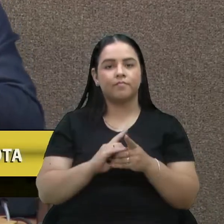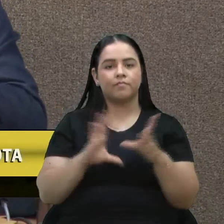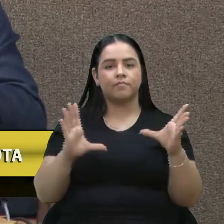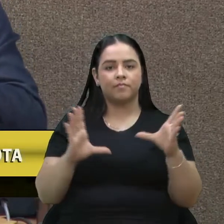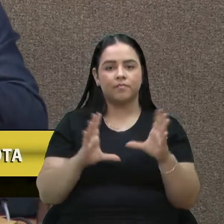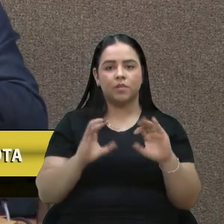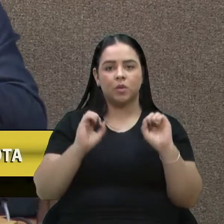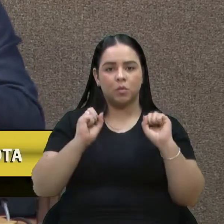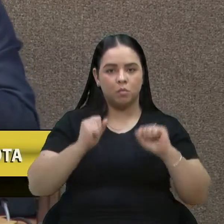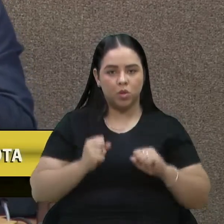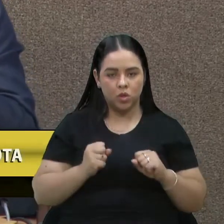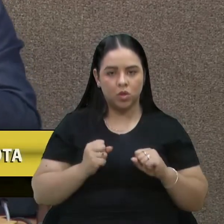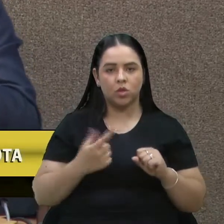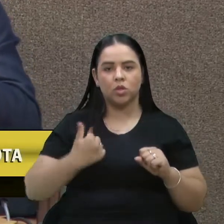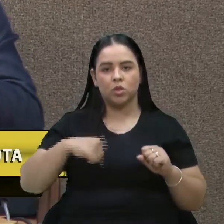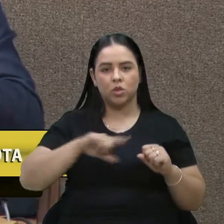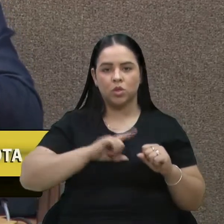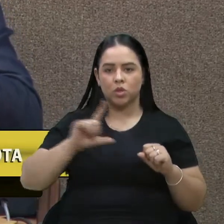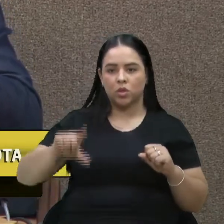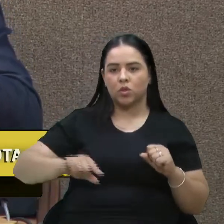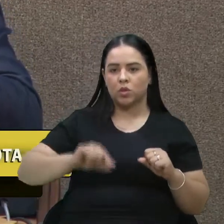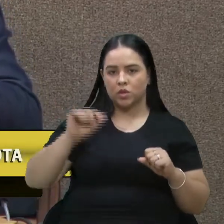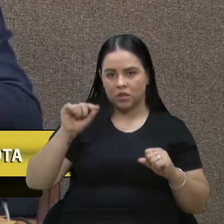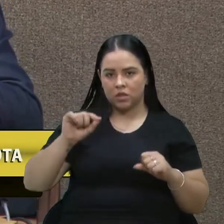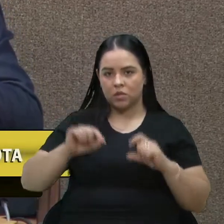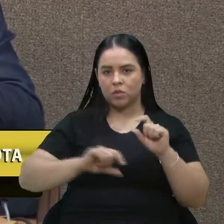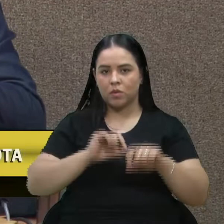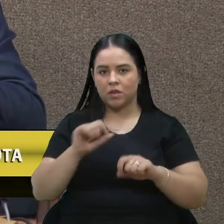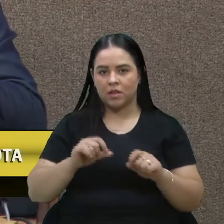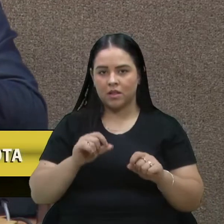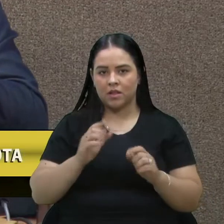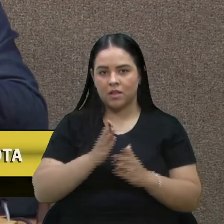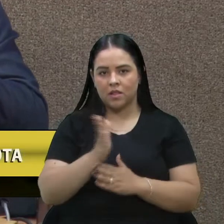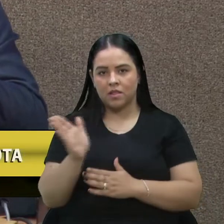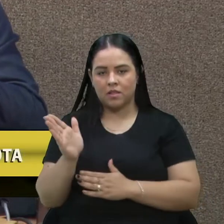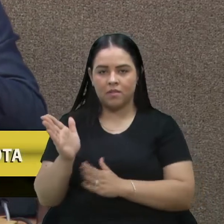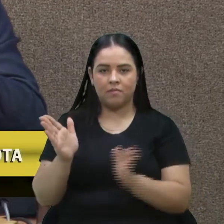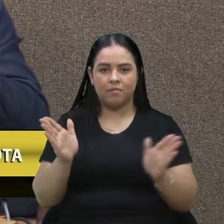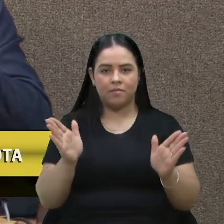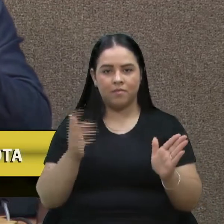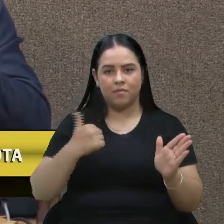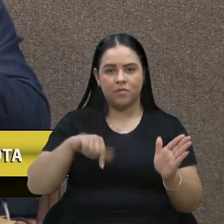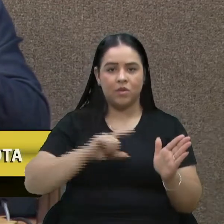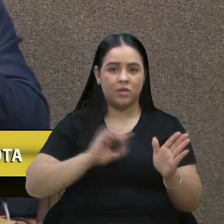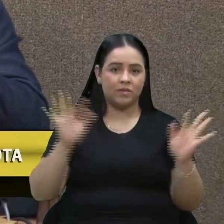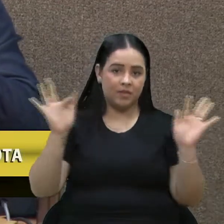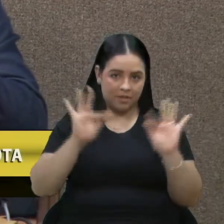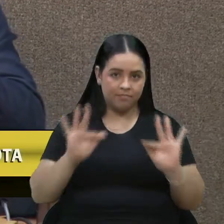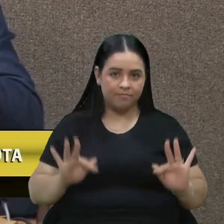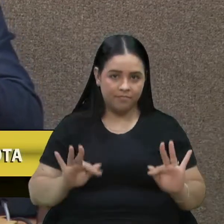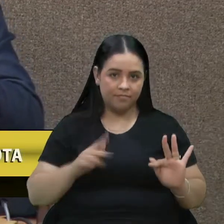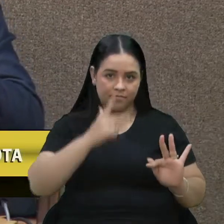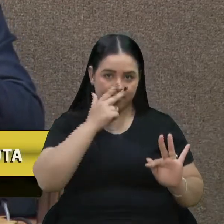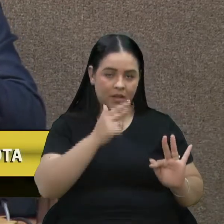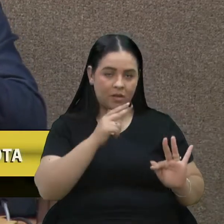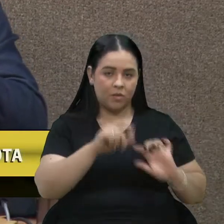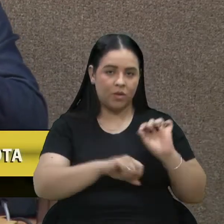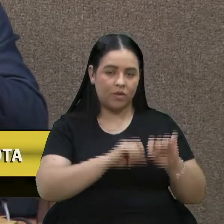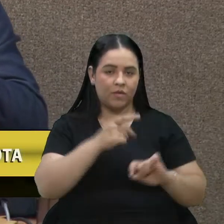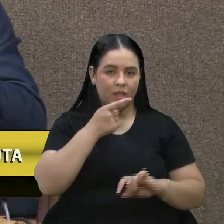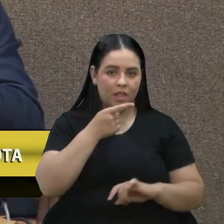permite que escolhemos o lado que queremos estar e que sejamos felizes, como diz o ditado,